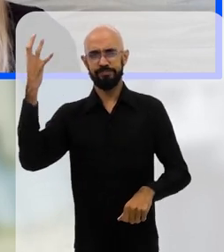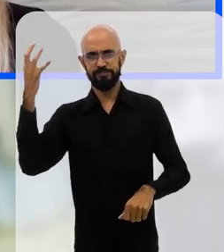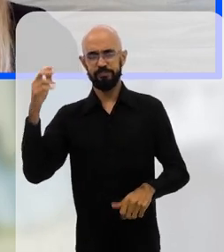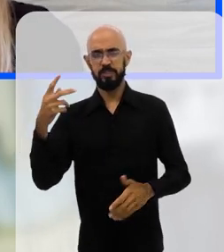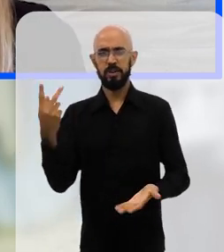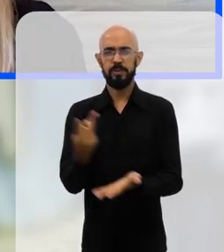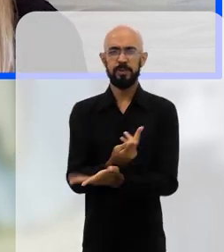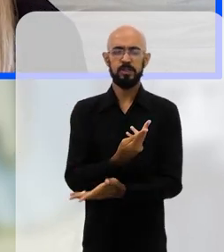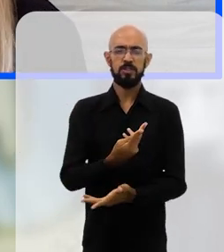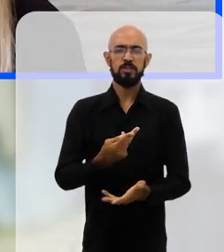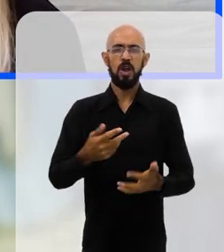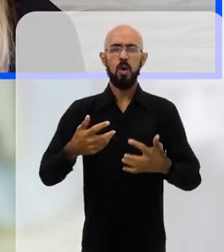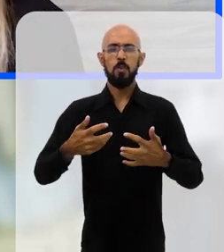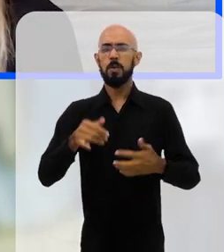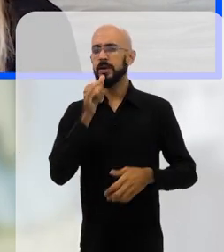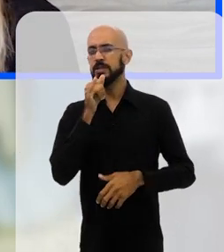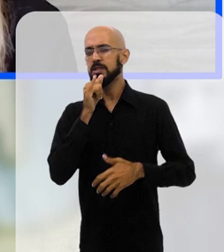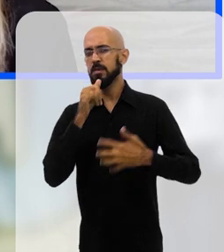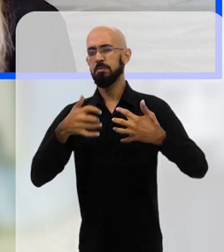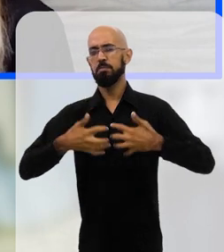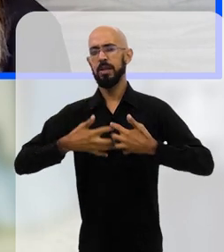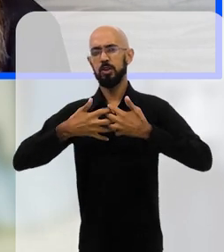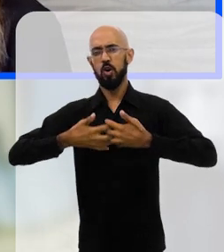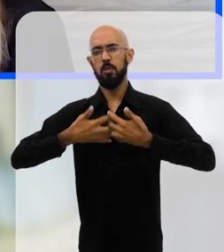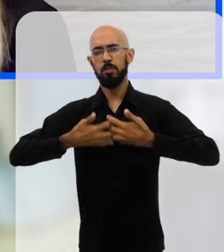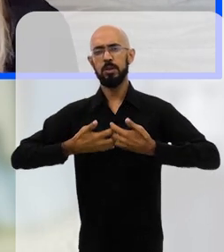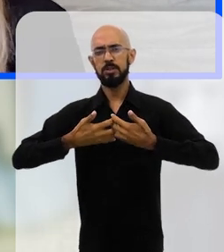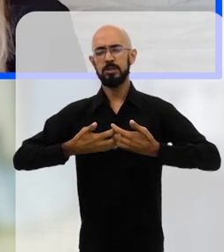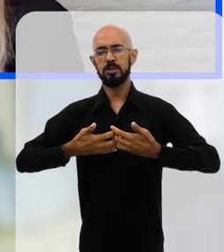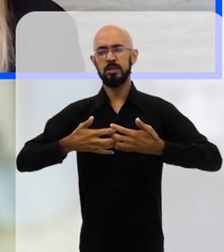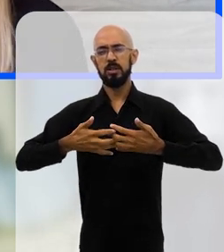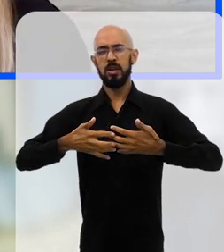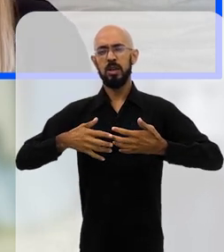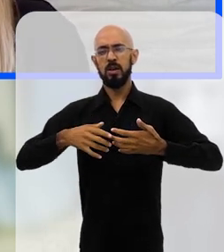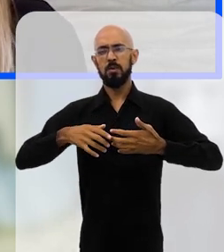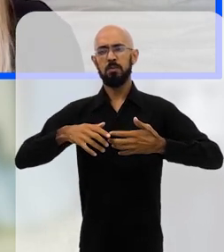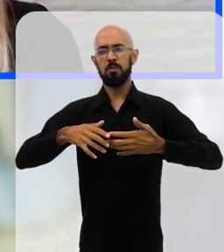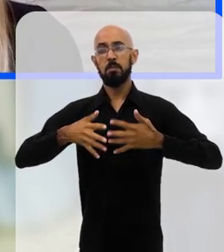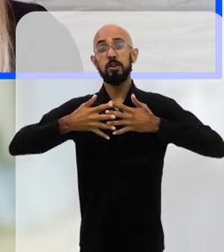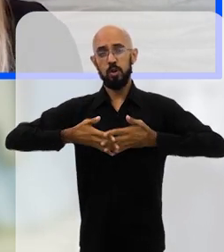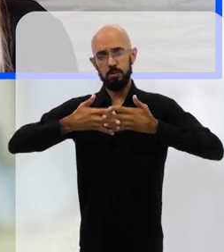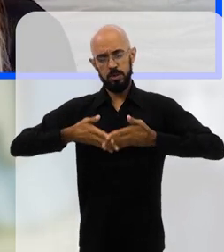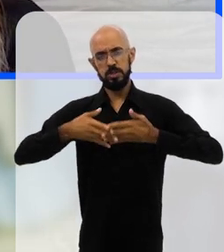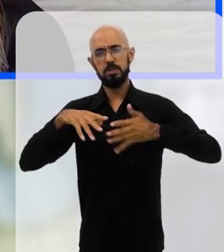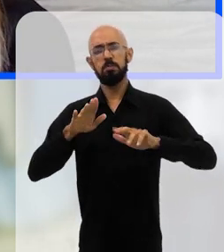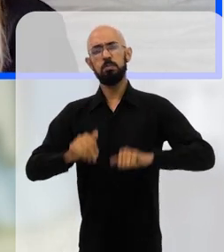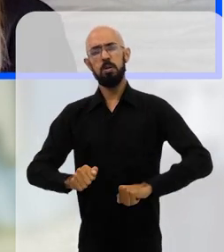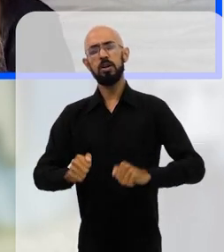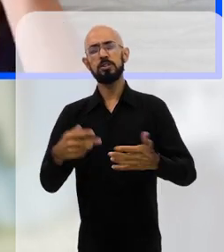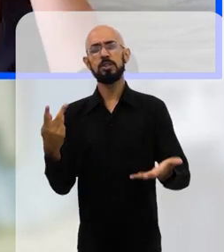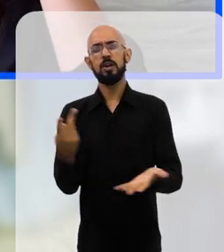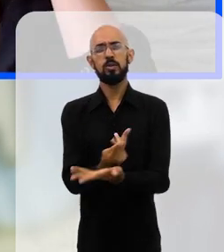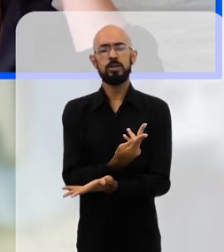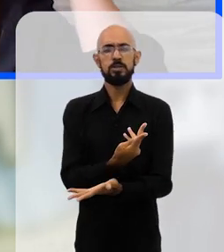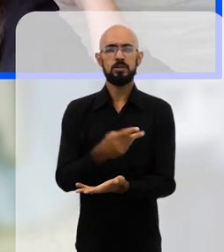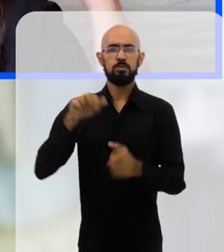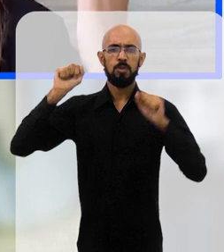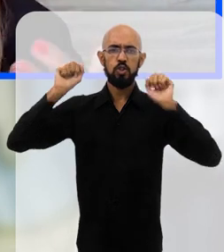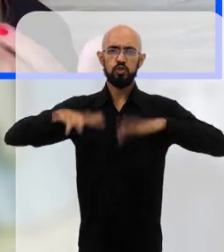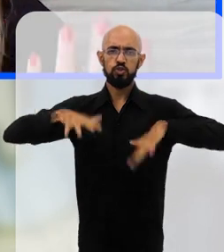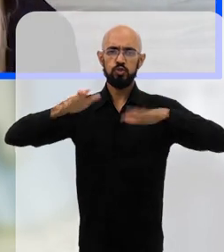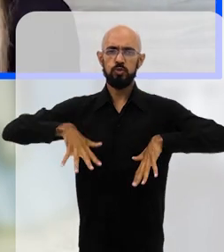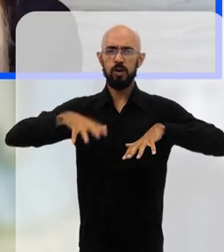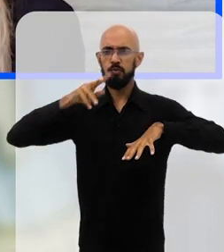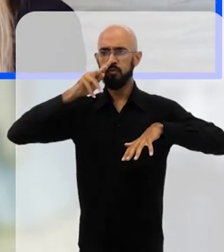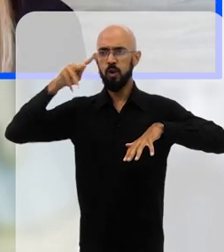tragédia agora de Petrópolis, que pode ter sido aí uma chuva realmente inesperada,